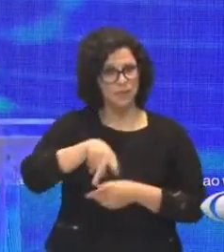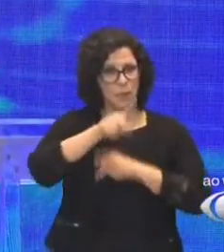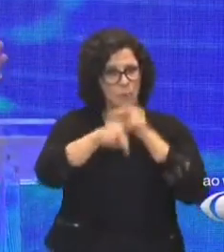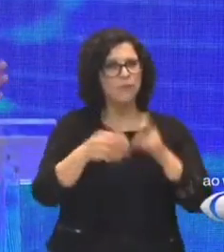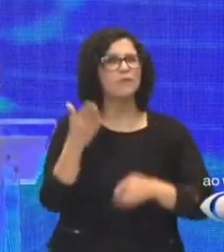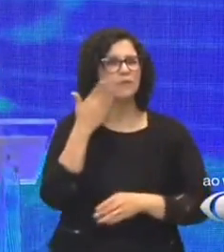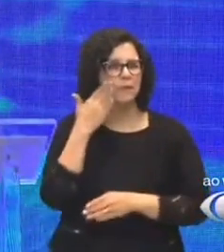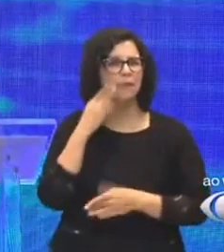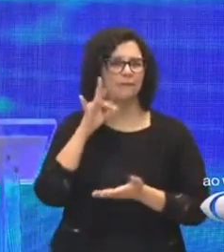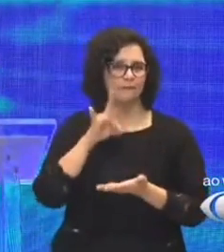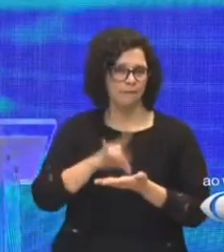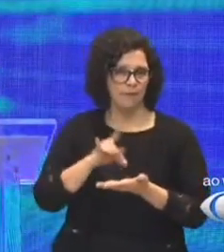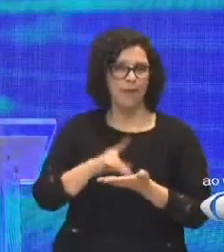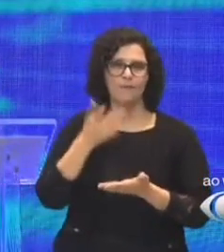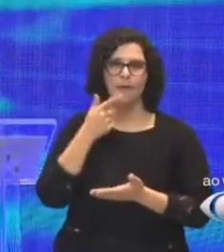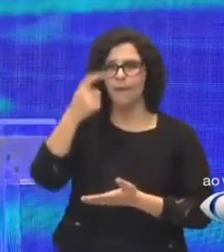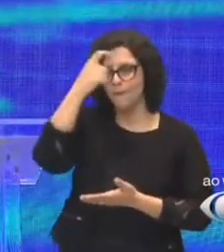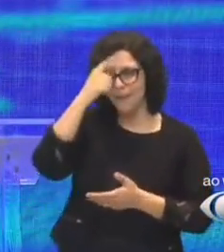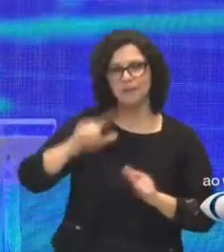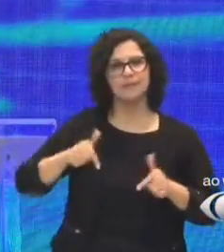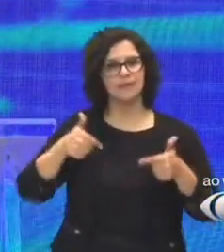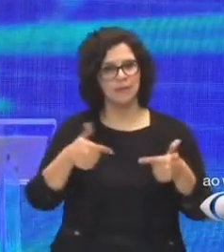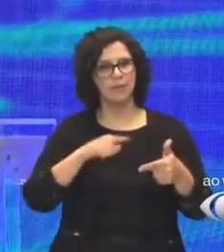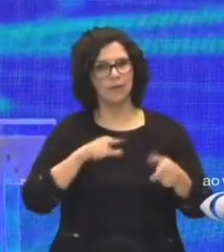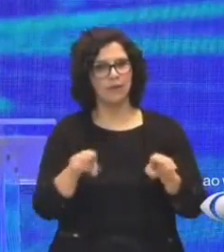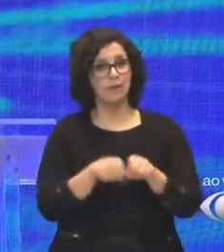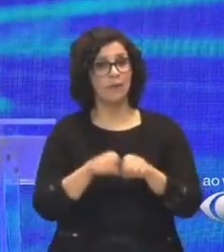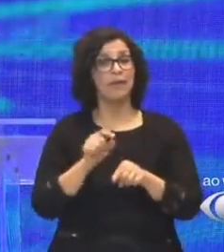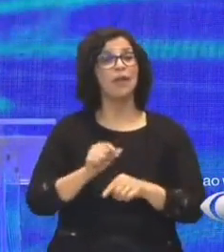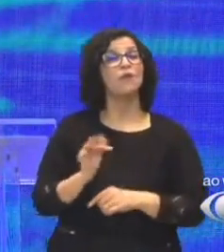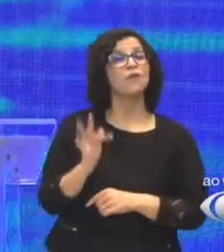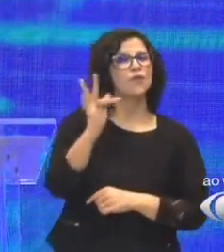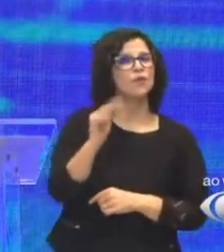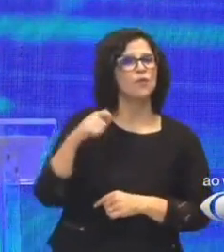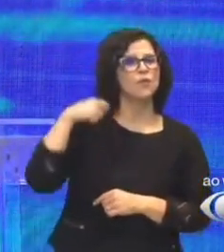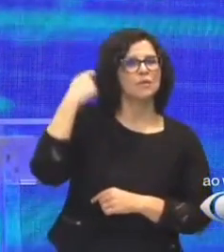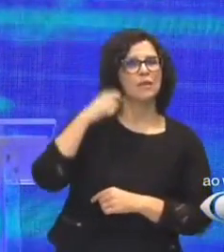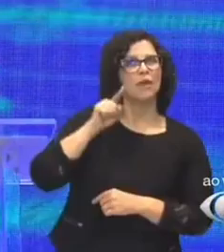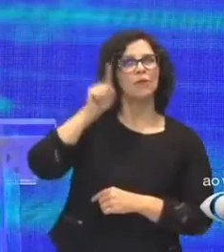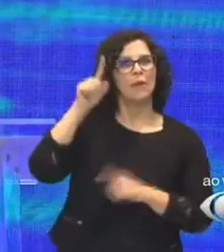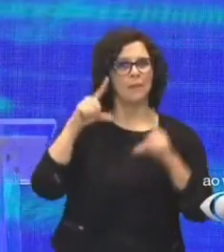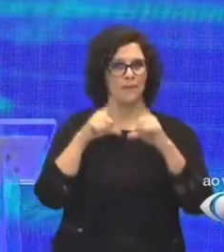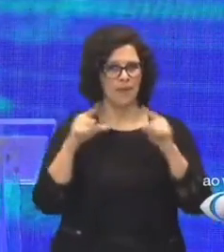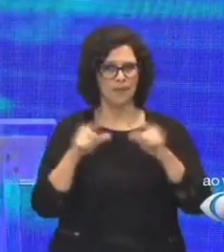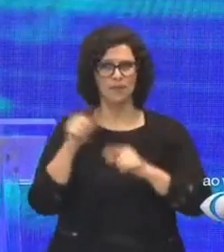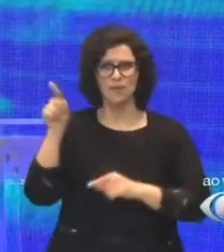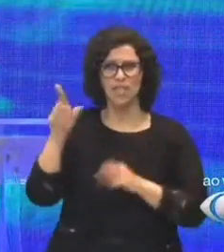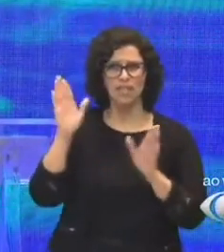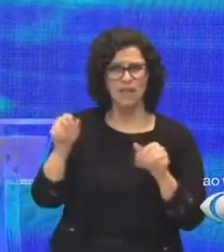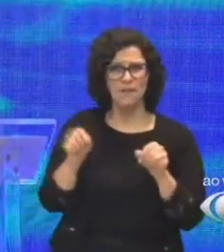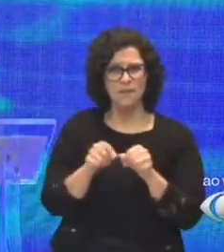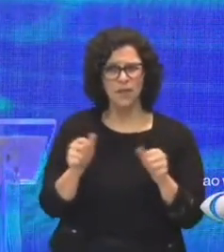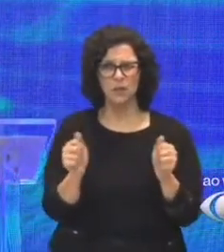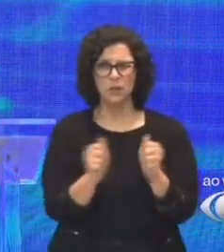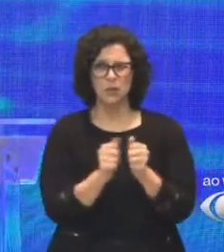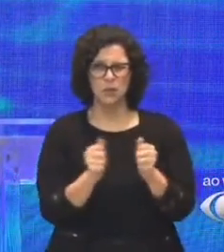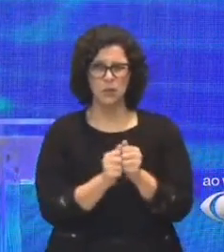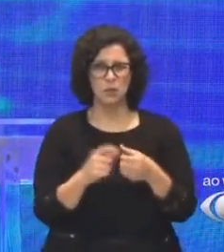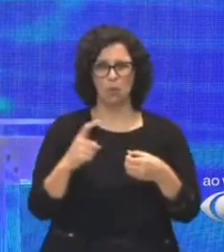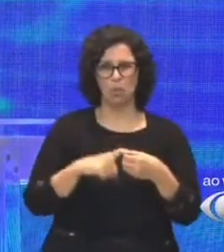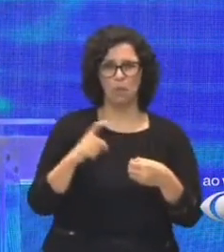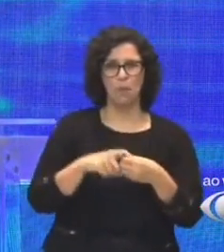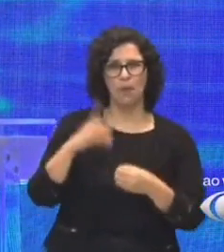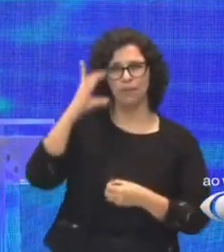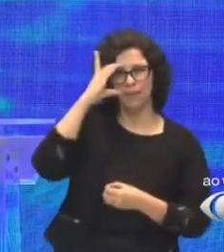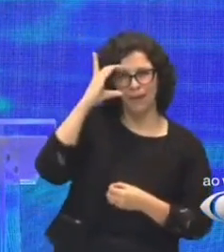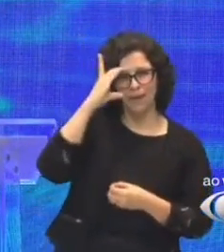saiba quem é de verdade e como pensa e age aquele que quer ser senador da República. O senhor fez camanga com o Dallagnol